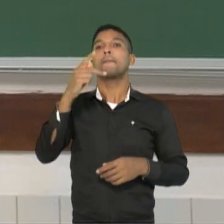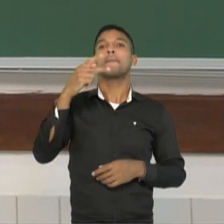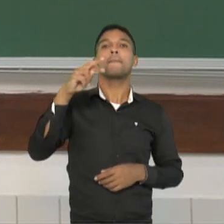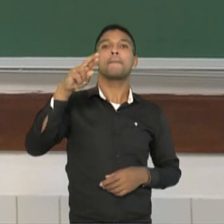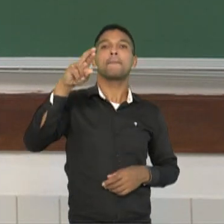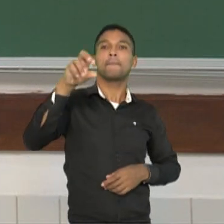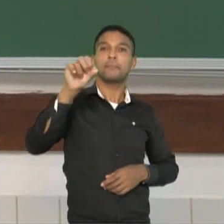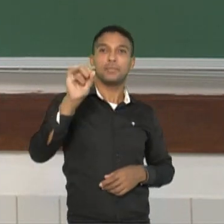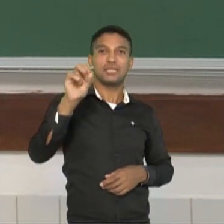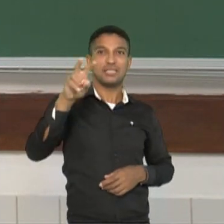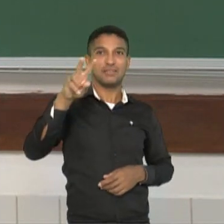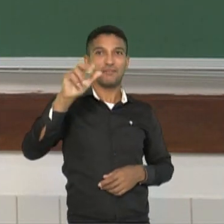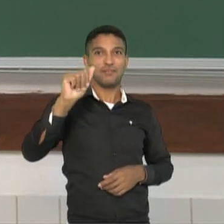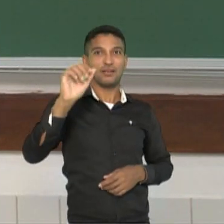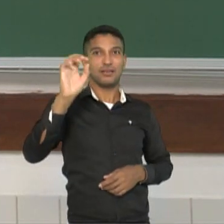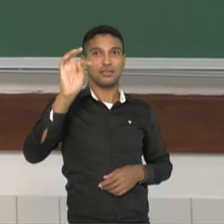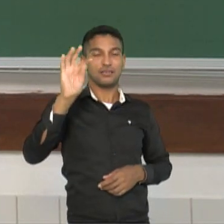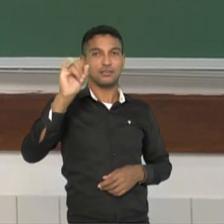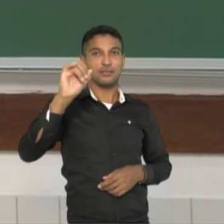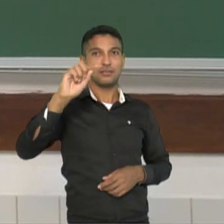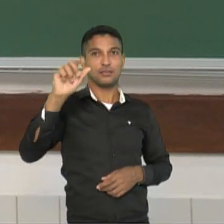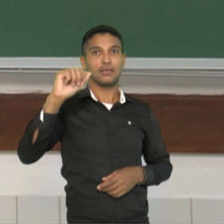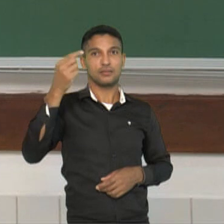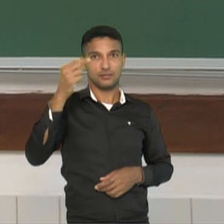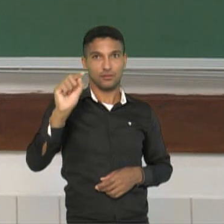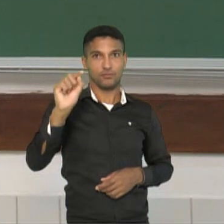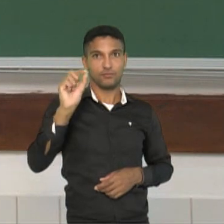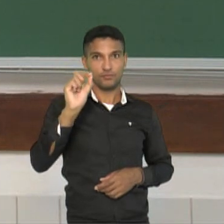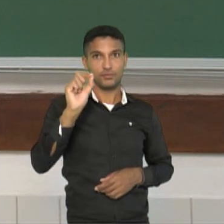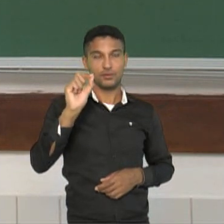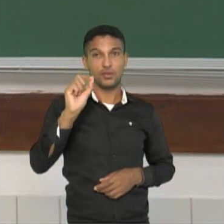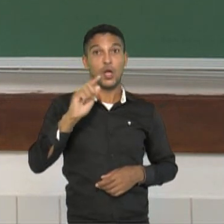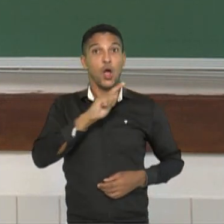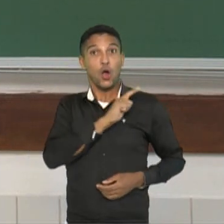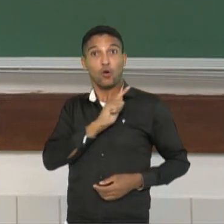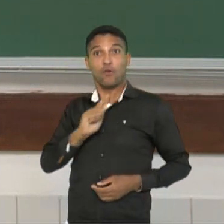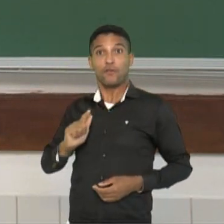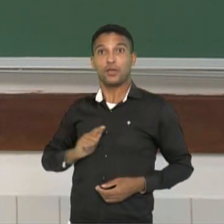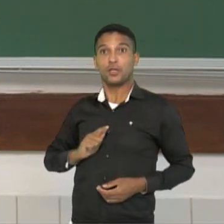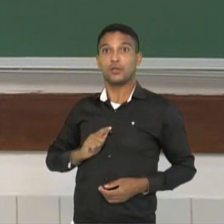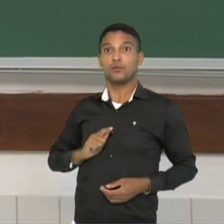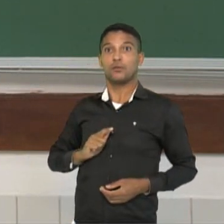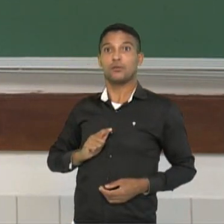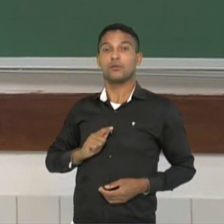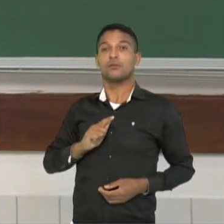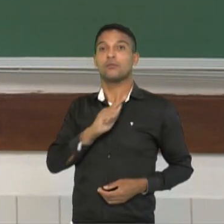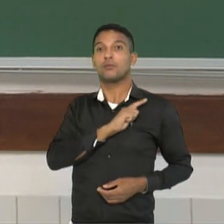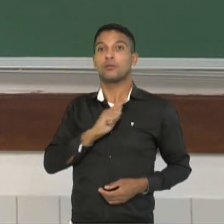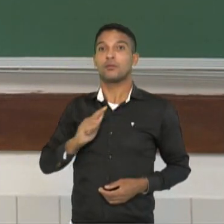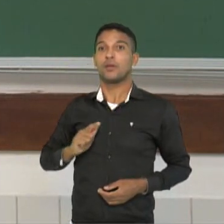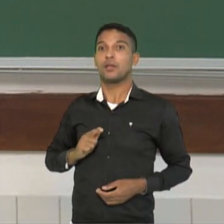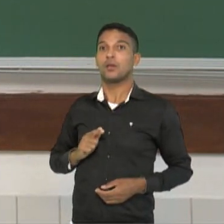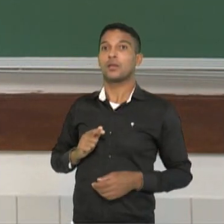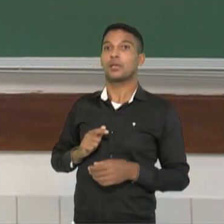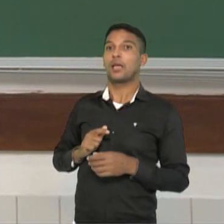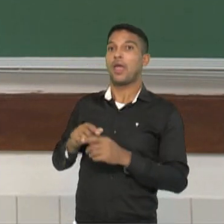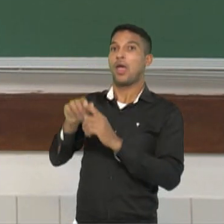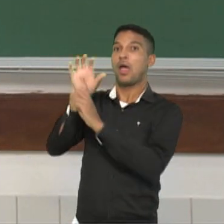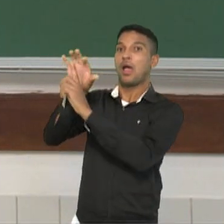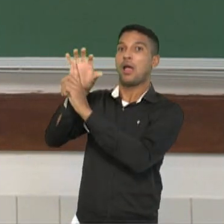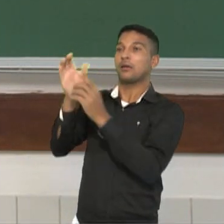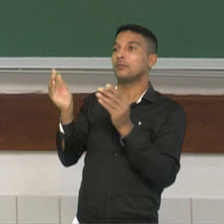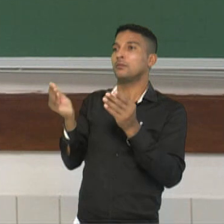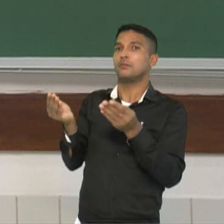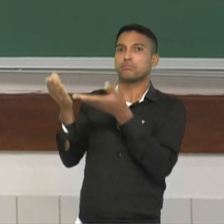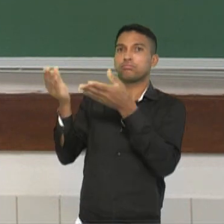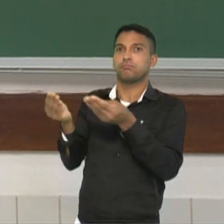quisessem se instalar no Brasil. Além dessa concessão ao capital estrangeiro, que as indústrias estatais passaram